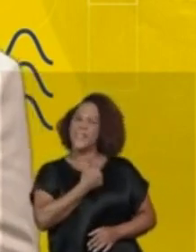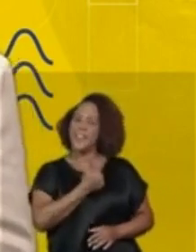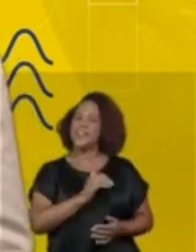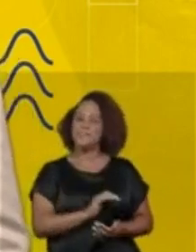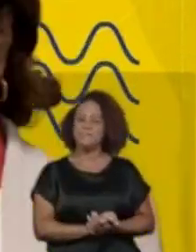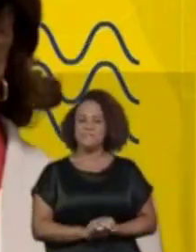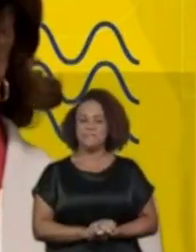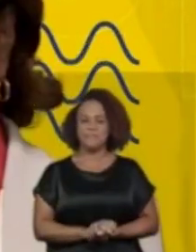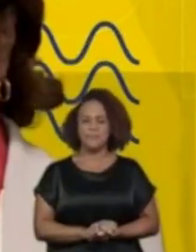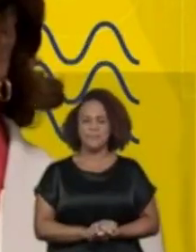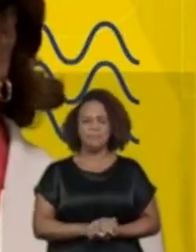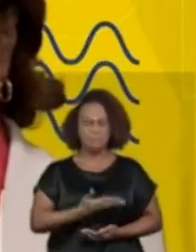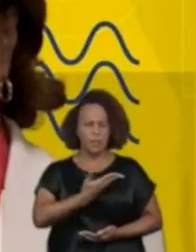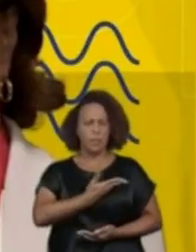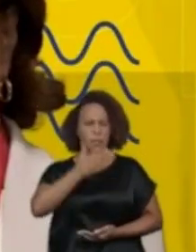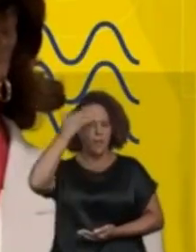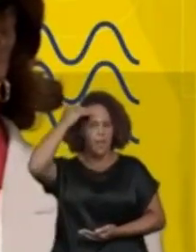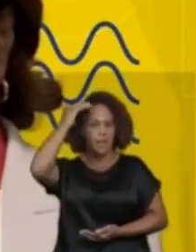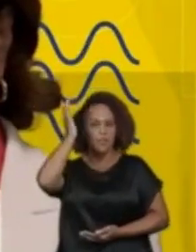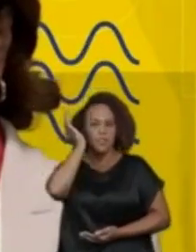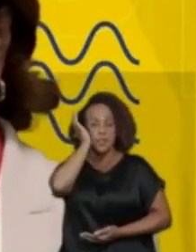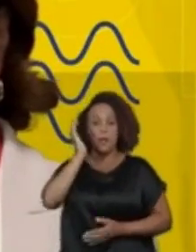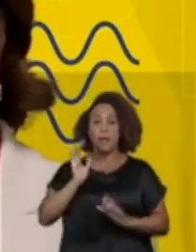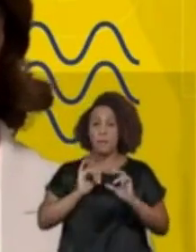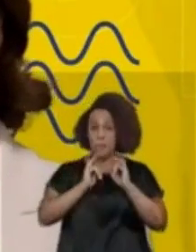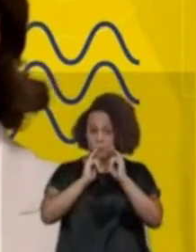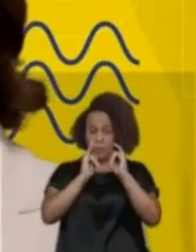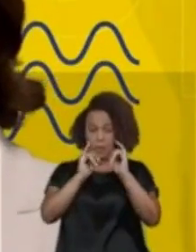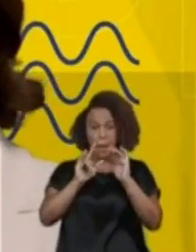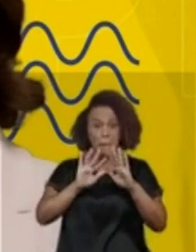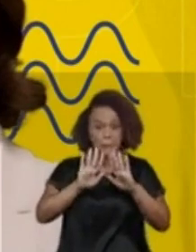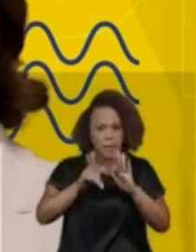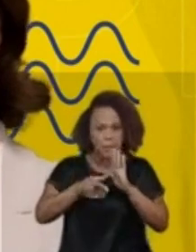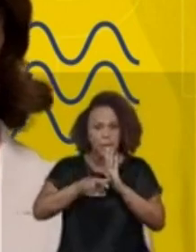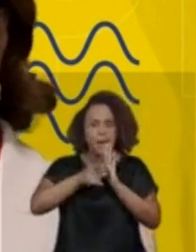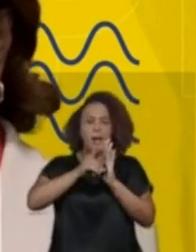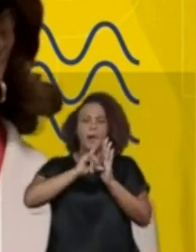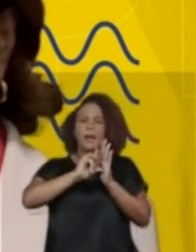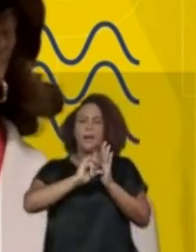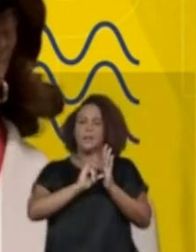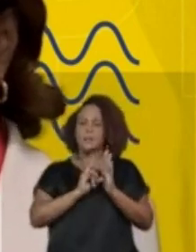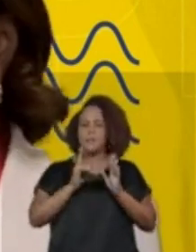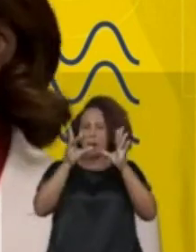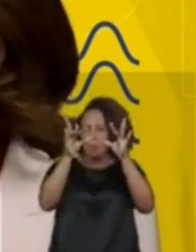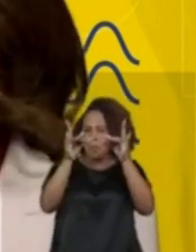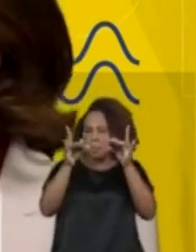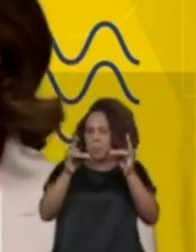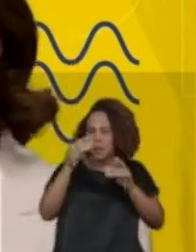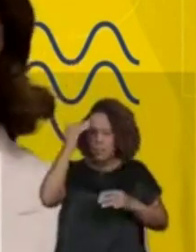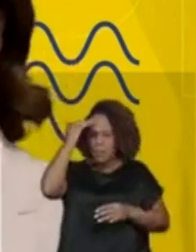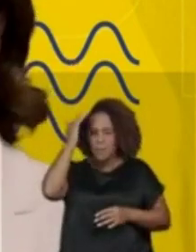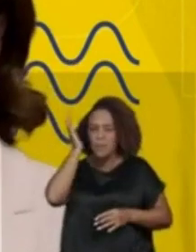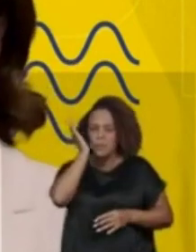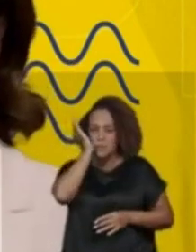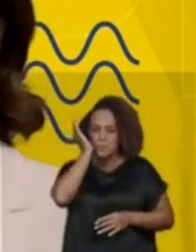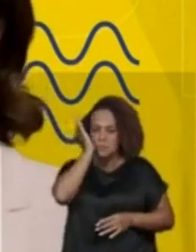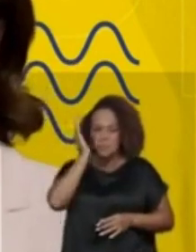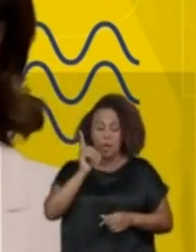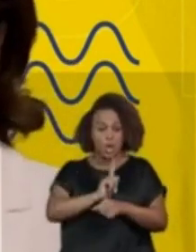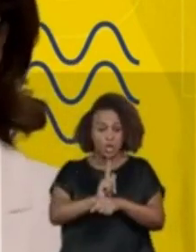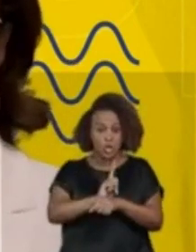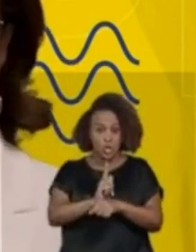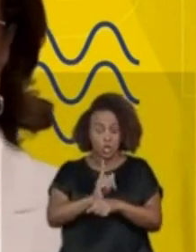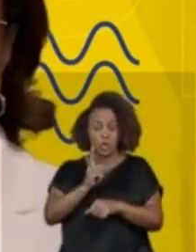Tudo bem, Douglas. A companheira Thelma vai dar um recado para vocês, mas antes eu quero falar um pouco sobre ela. As